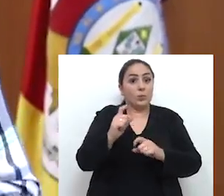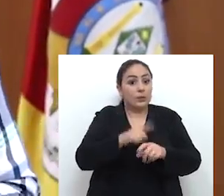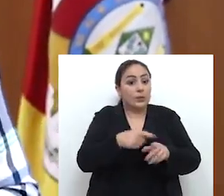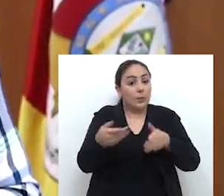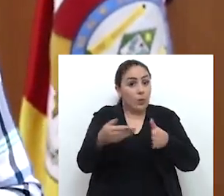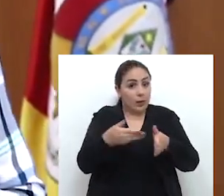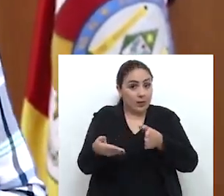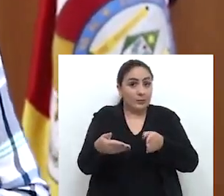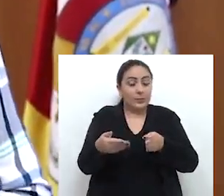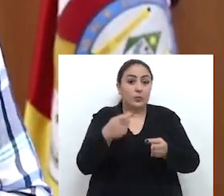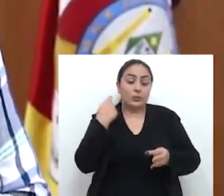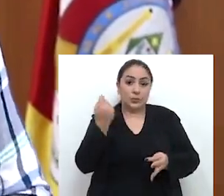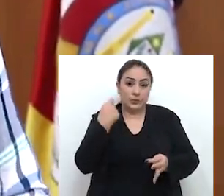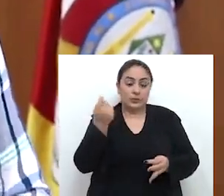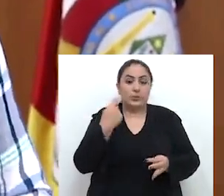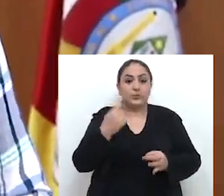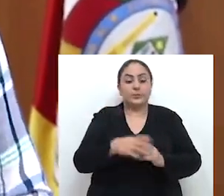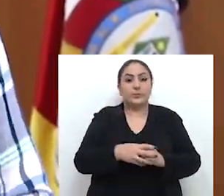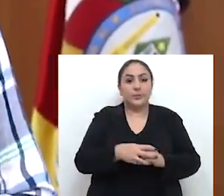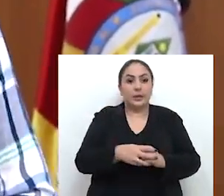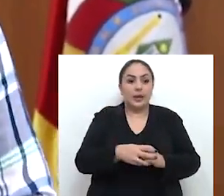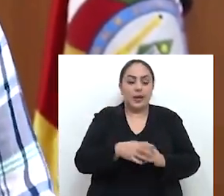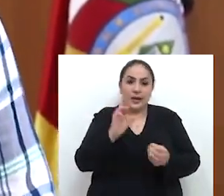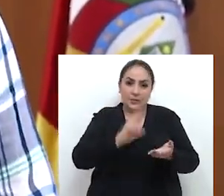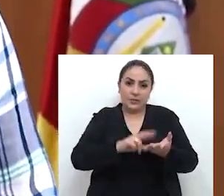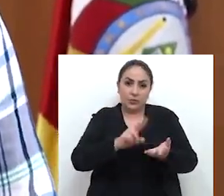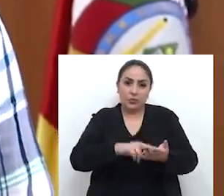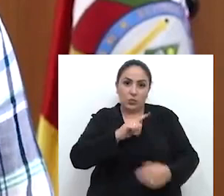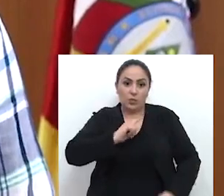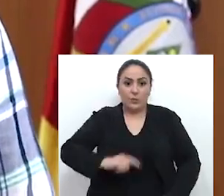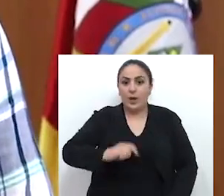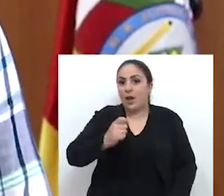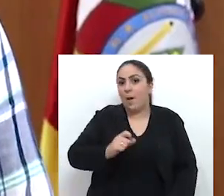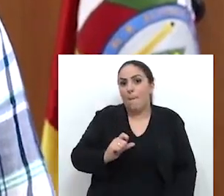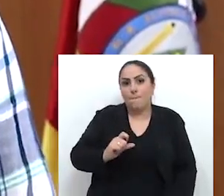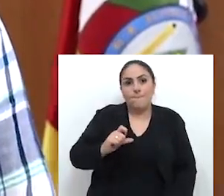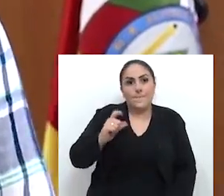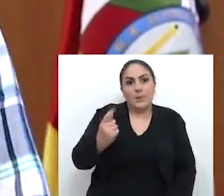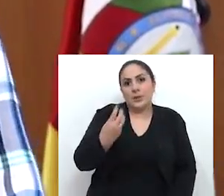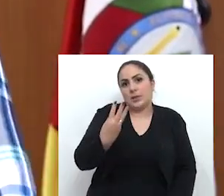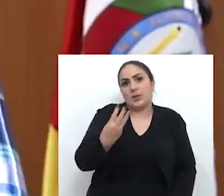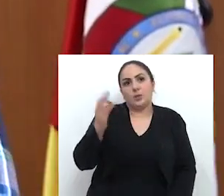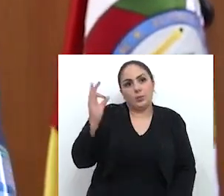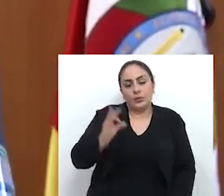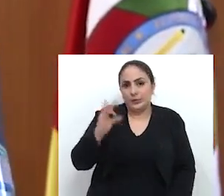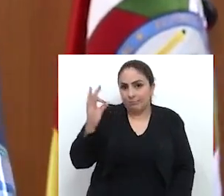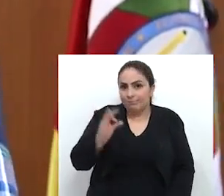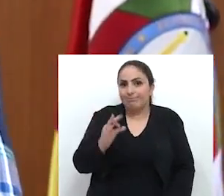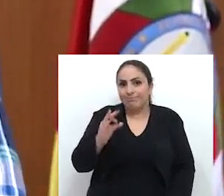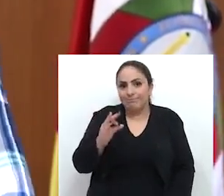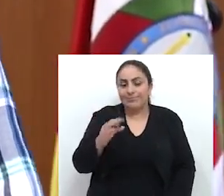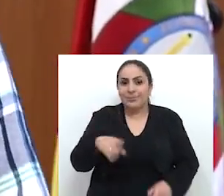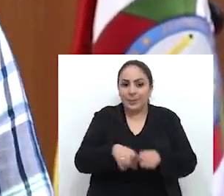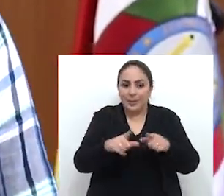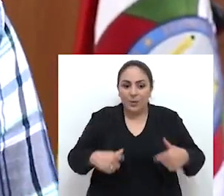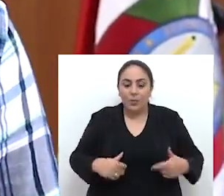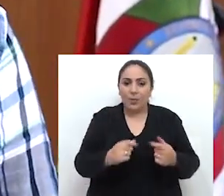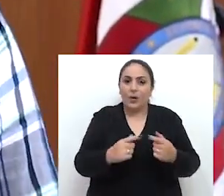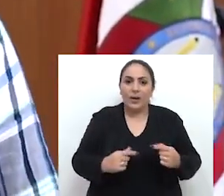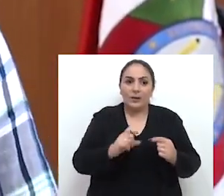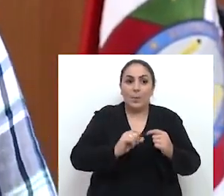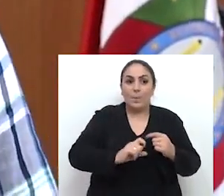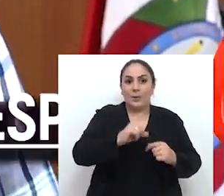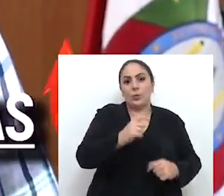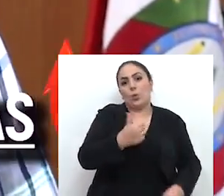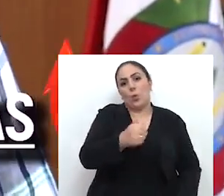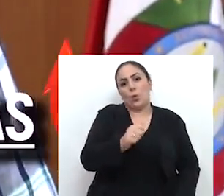temporariamente no Rio Grande do Sul, as receitas do governo aumentaram em 3% e a despesa